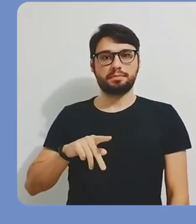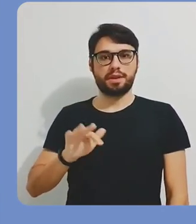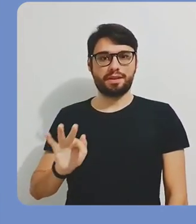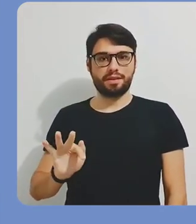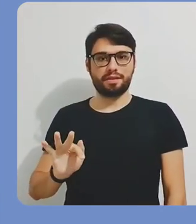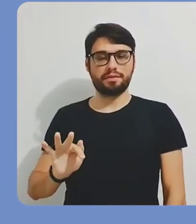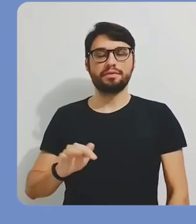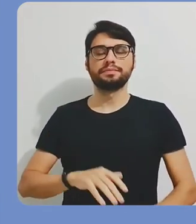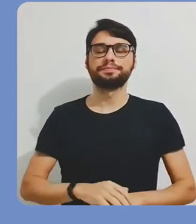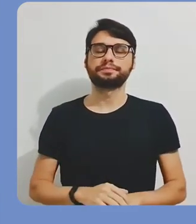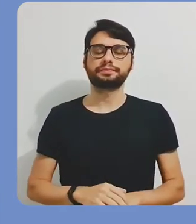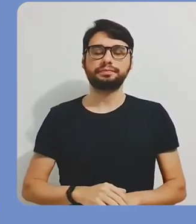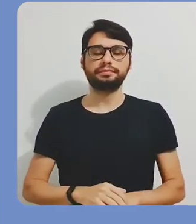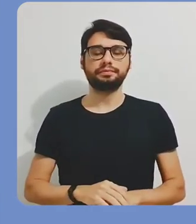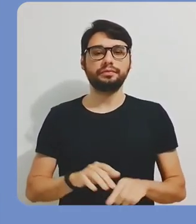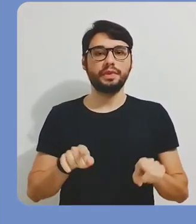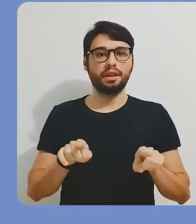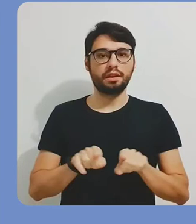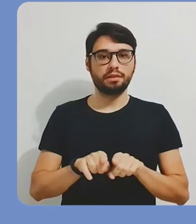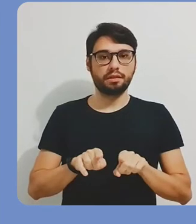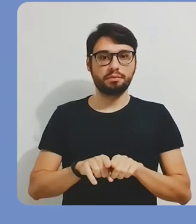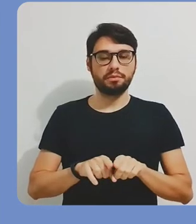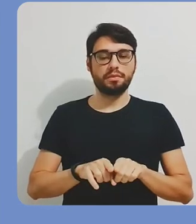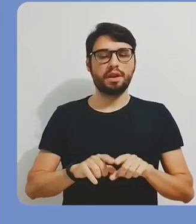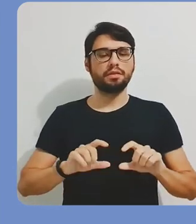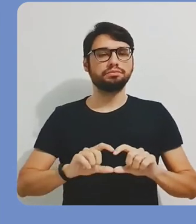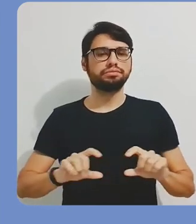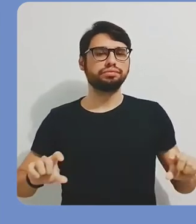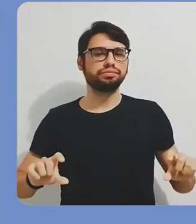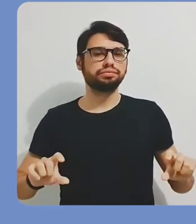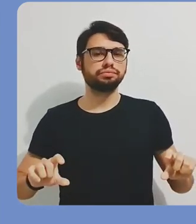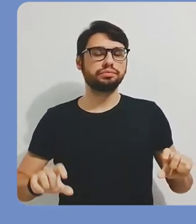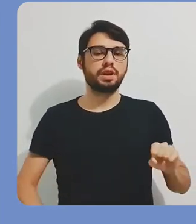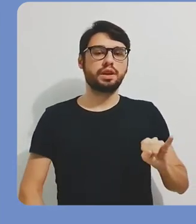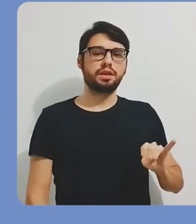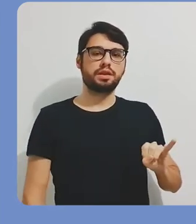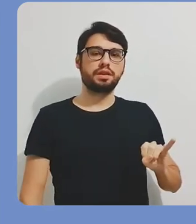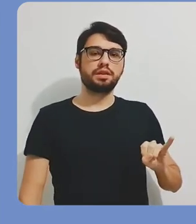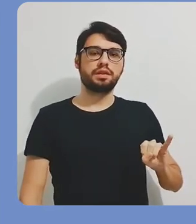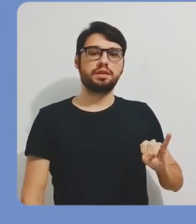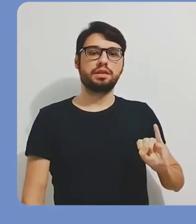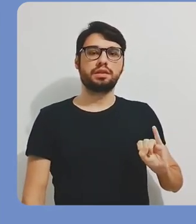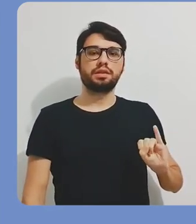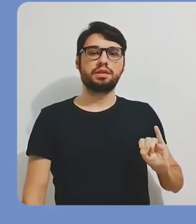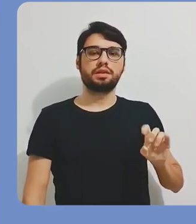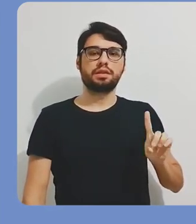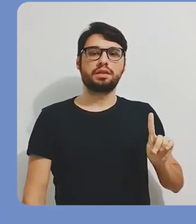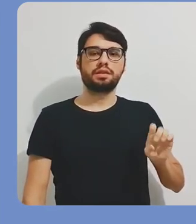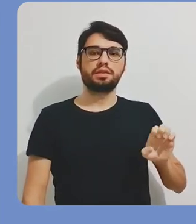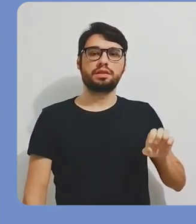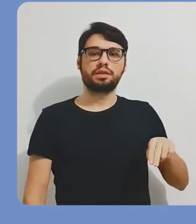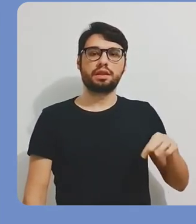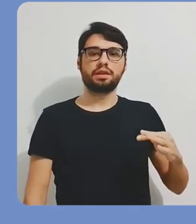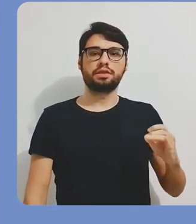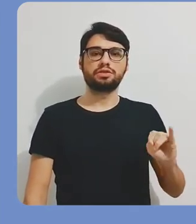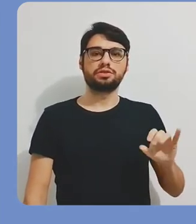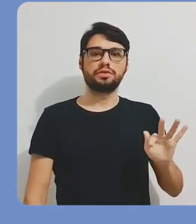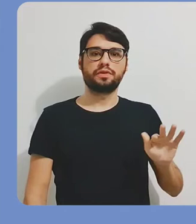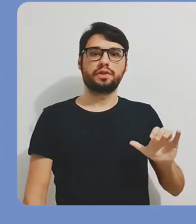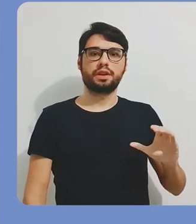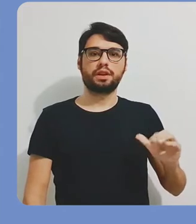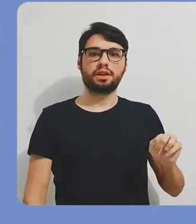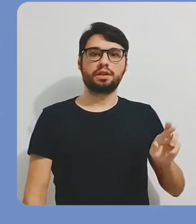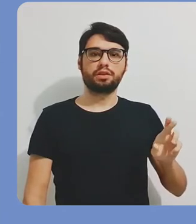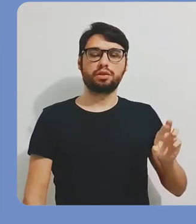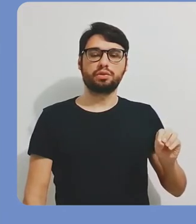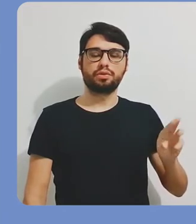o CPF, e é o CPF que vai fazer a identificação de todas as novas pessoas que você for adicionar dentro do seu espaço